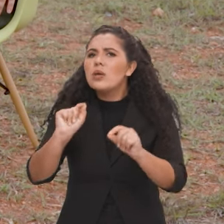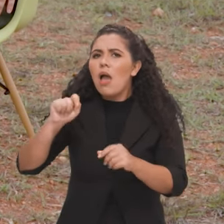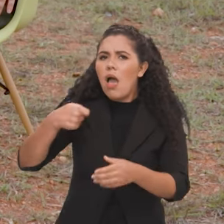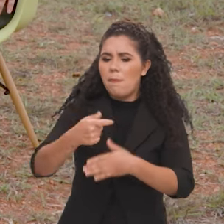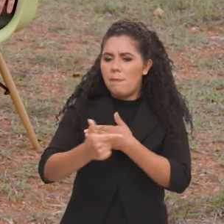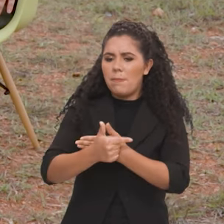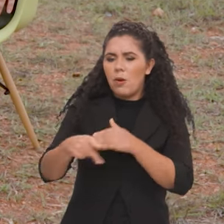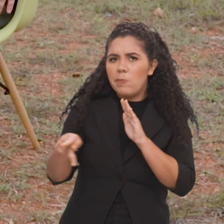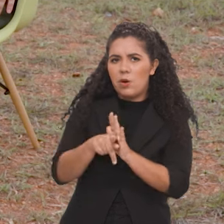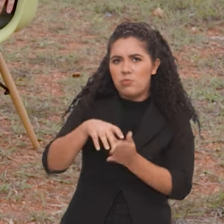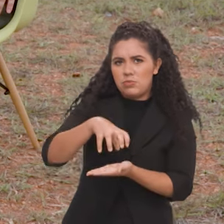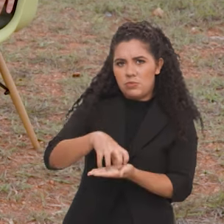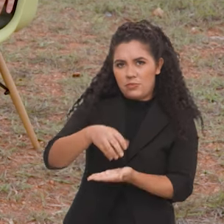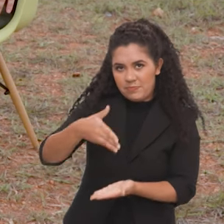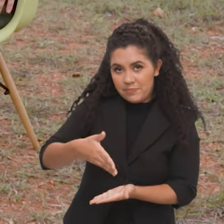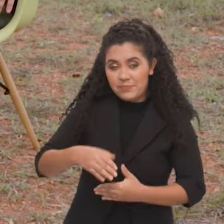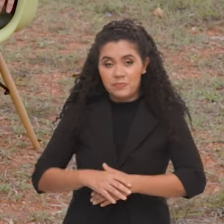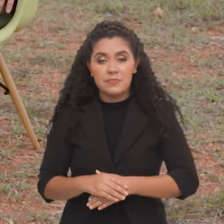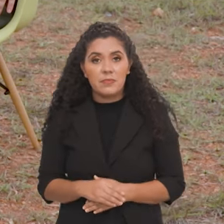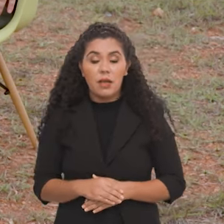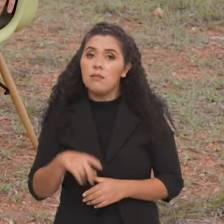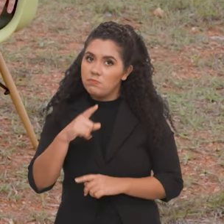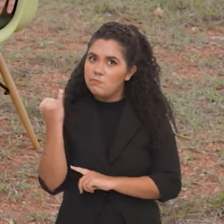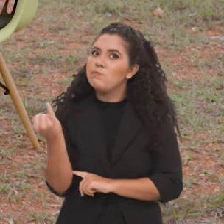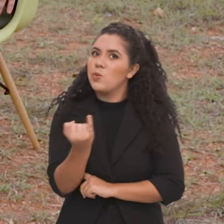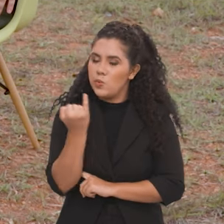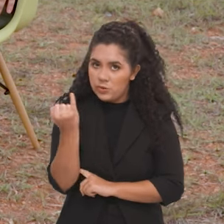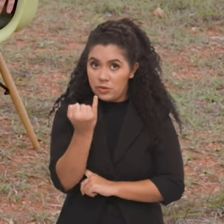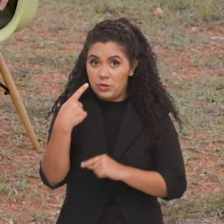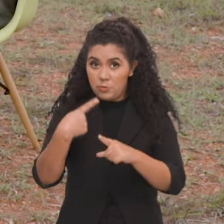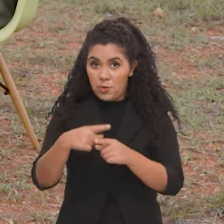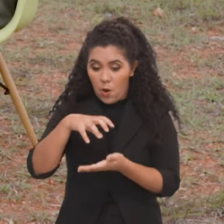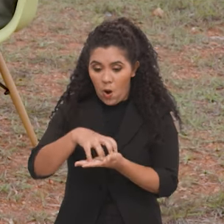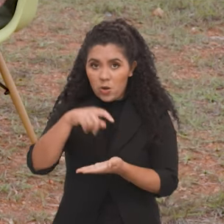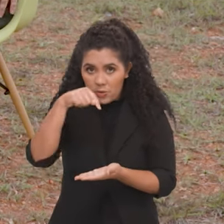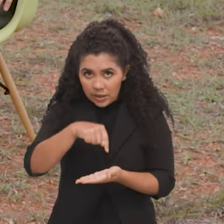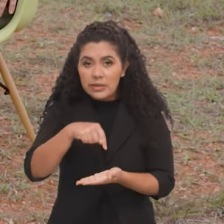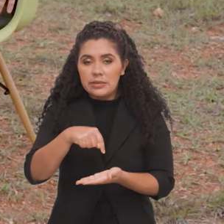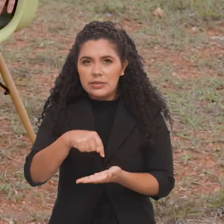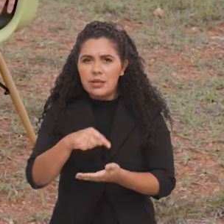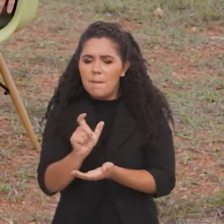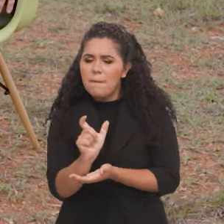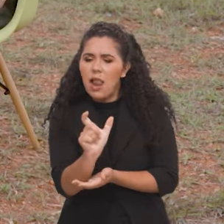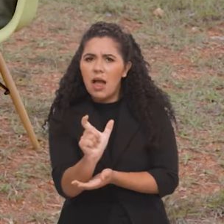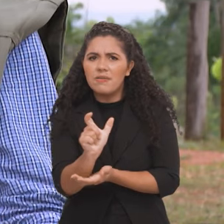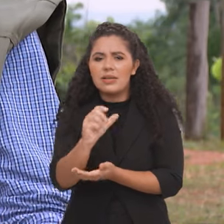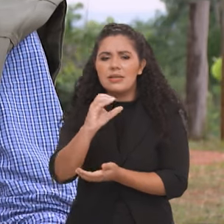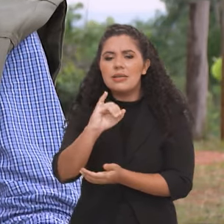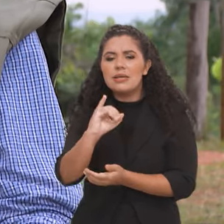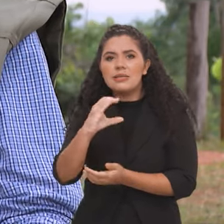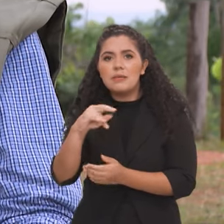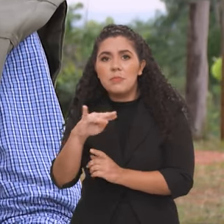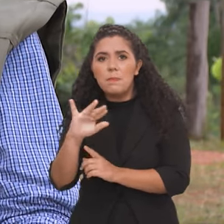essas unidades, o que mais é feito pelo ICMBio. Isso é importante porque o ICMBio, a sigla, né, nem todo mundo